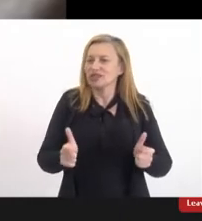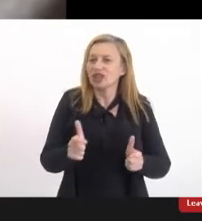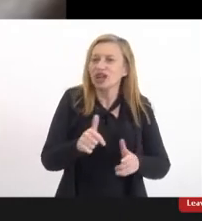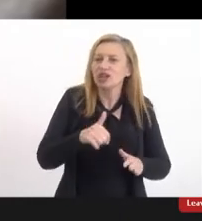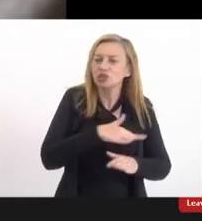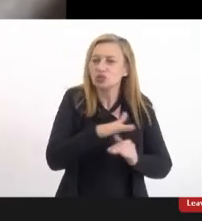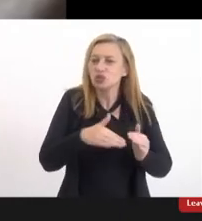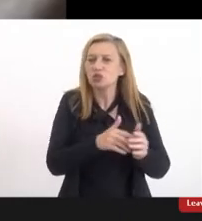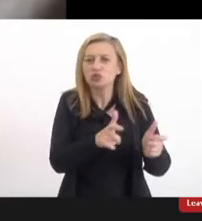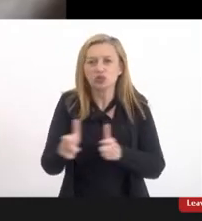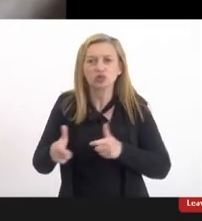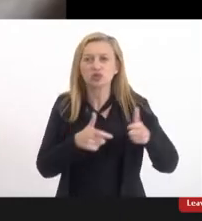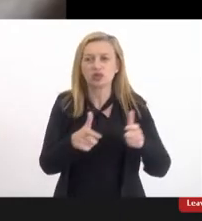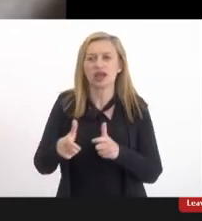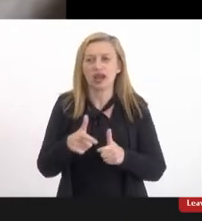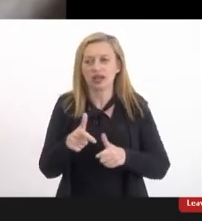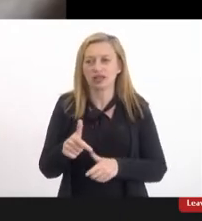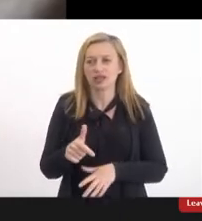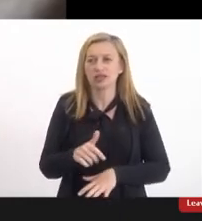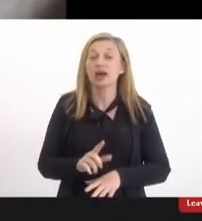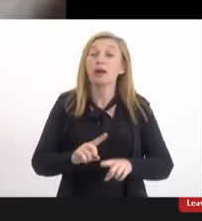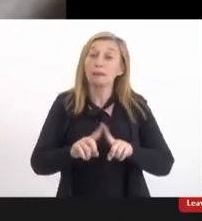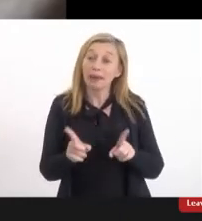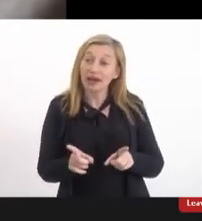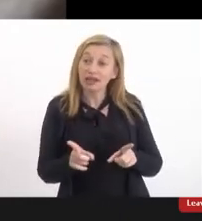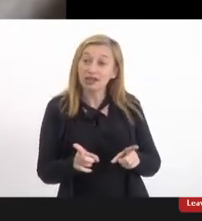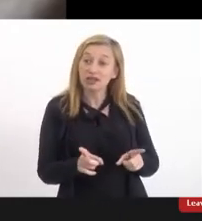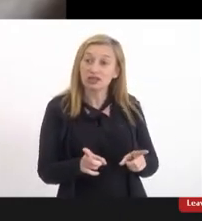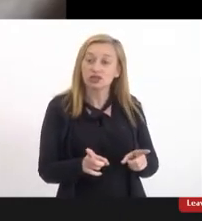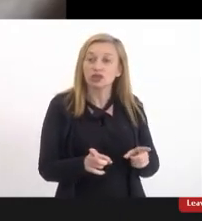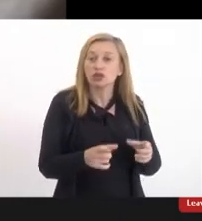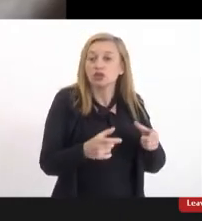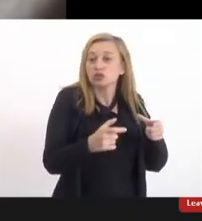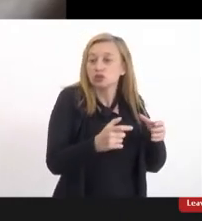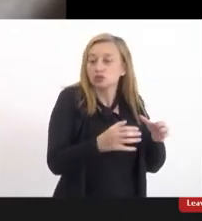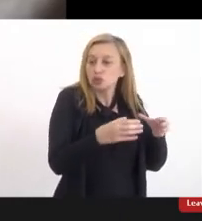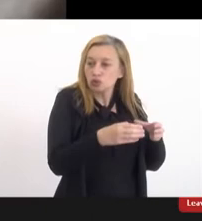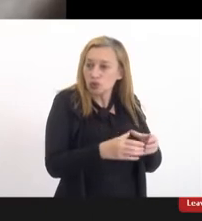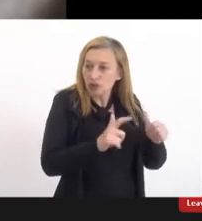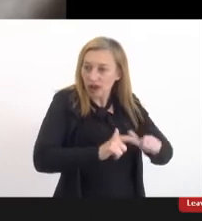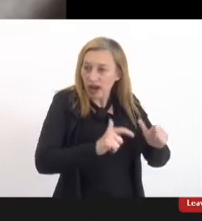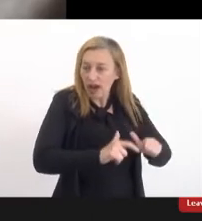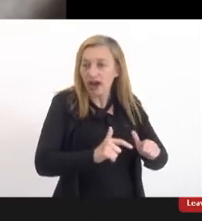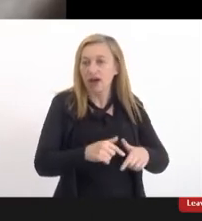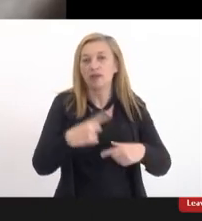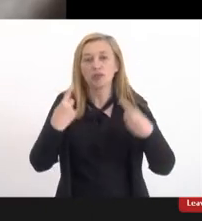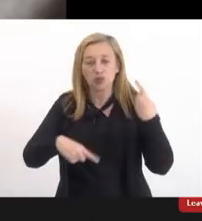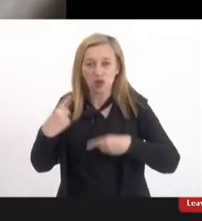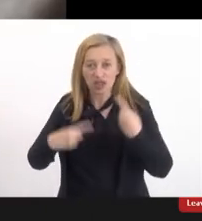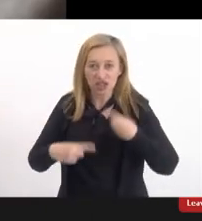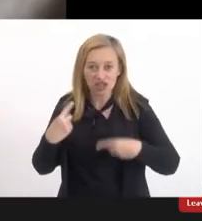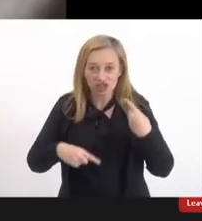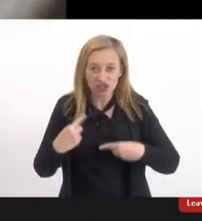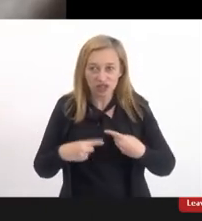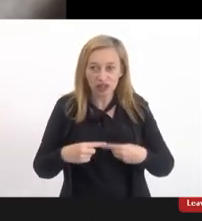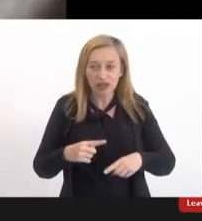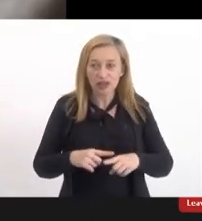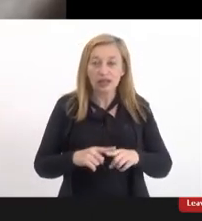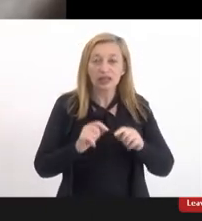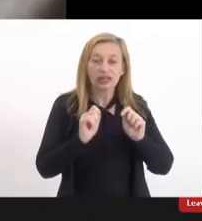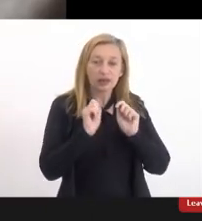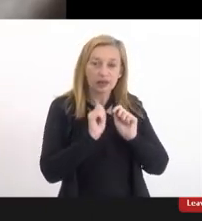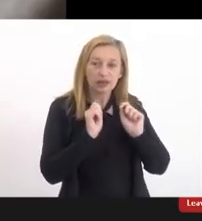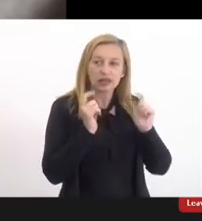porém a gente não é a maioria na ocupação política nem dentro da parte legislativa